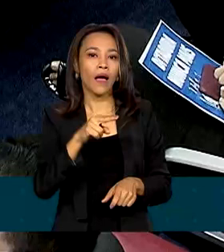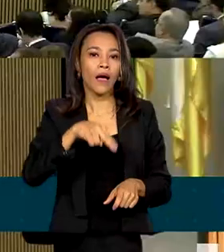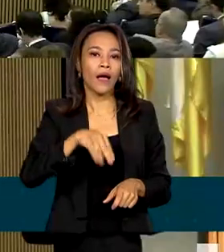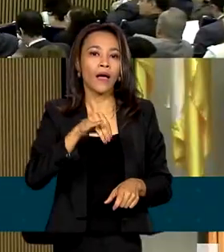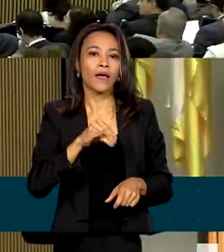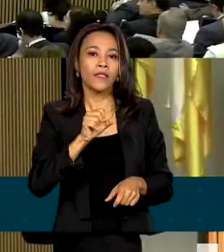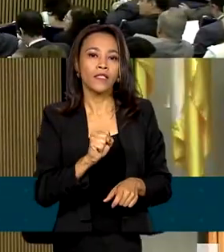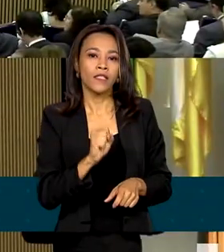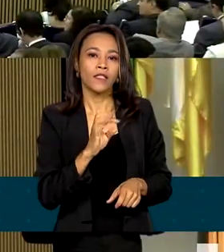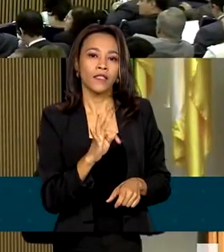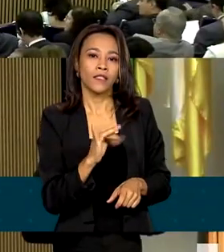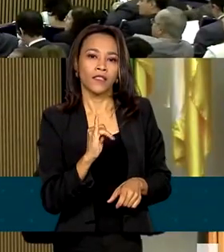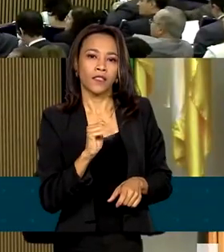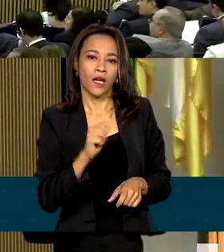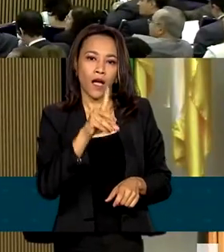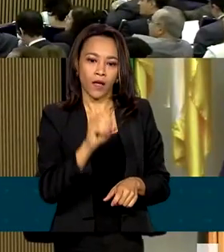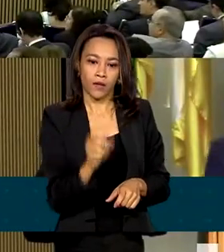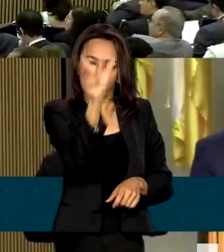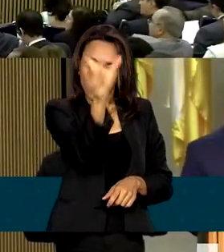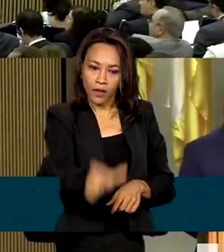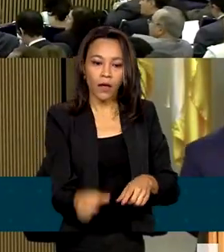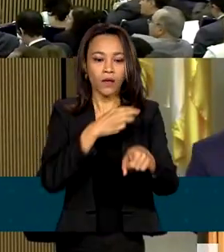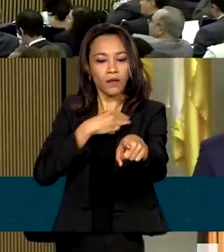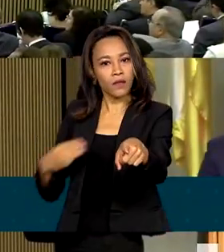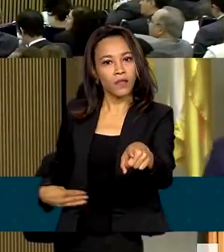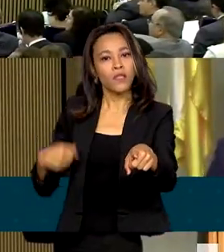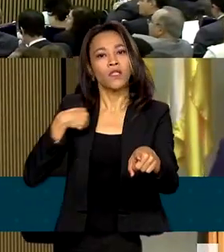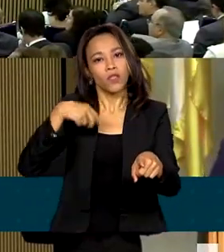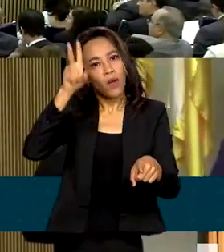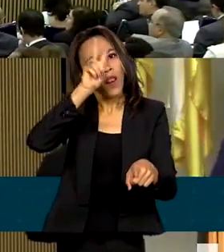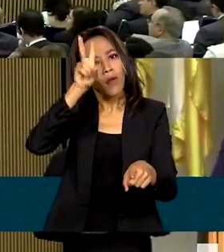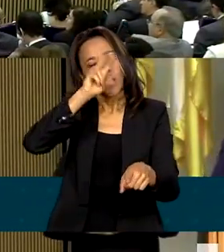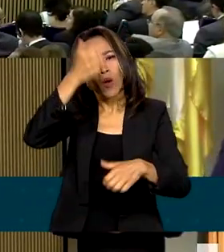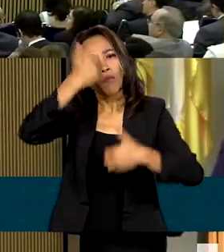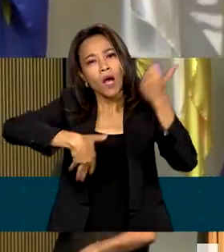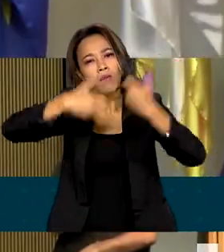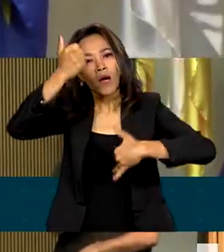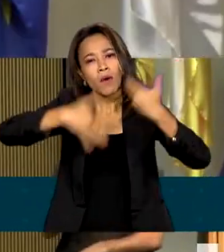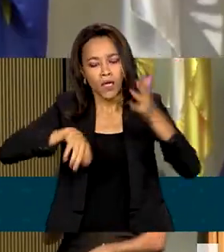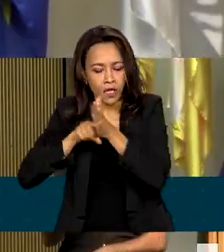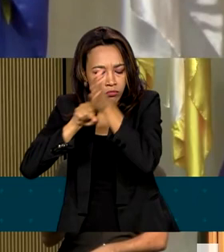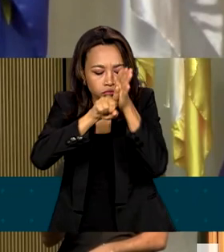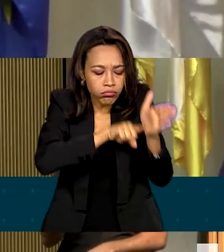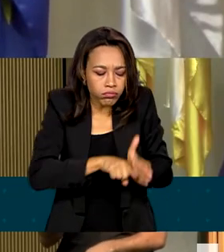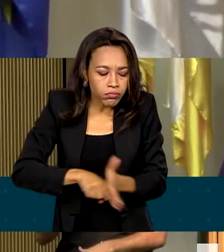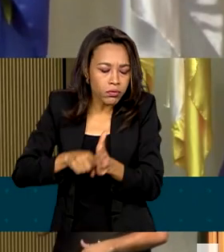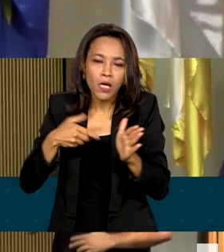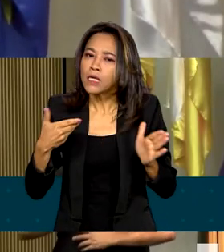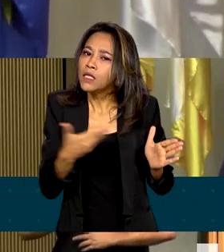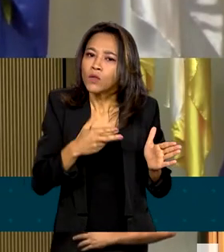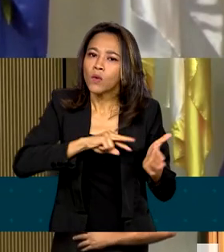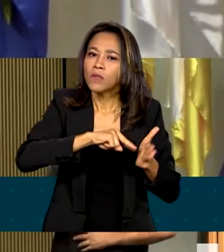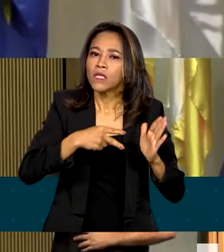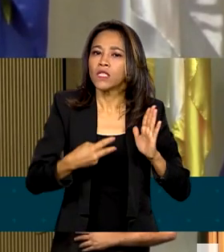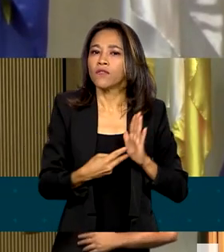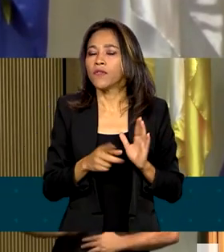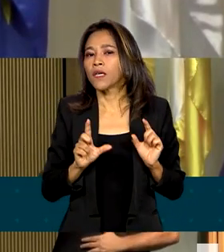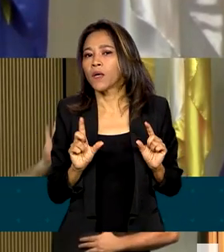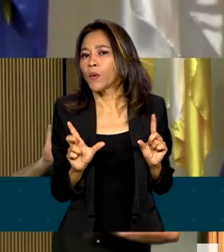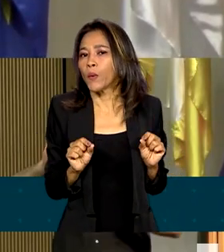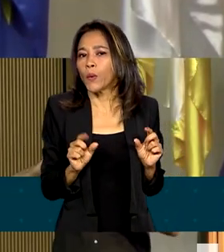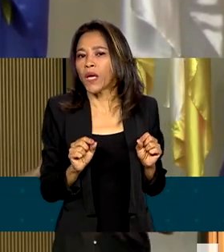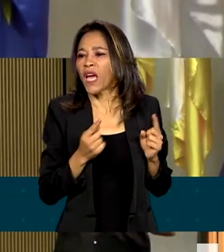trabalho. O ministro Silvio Almeida fez questão de lembrar que as investigações não significam uma posição